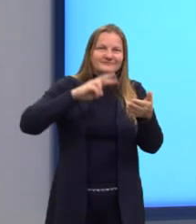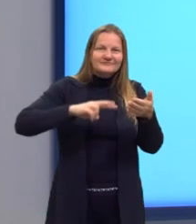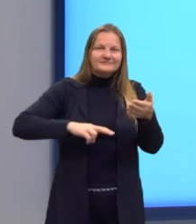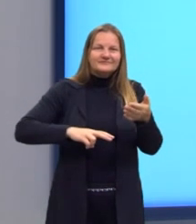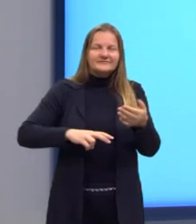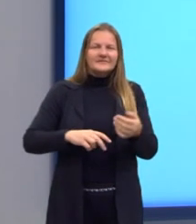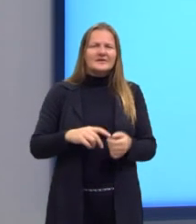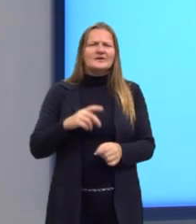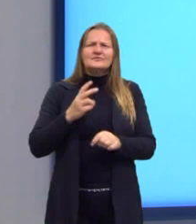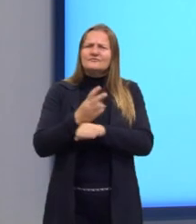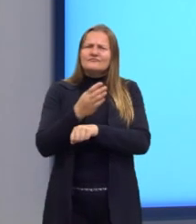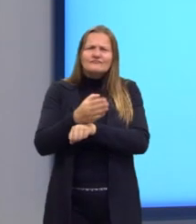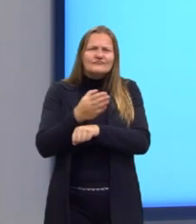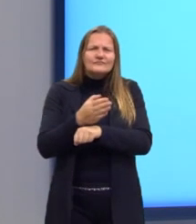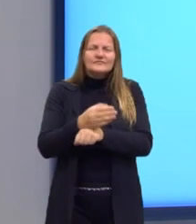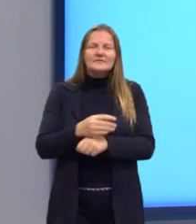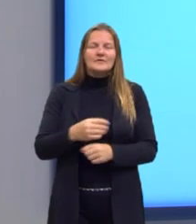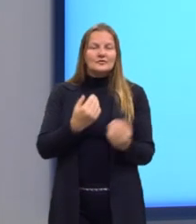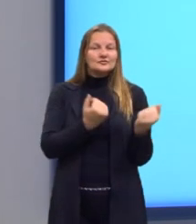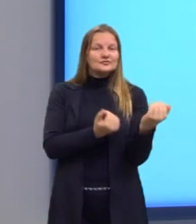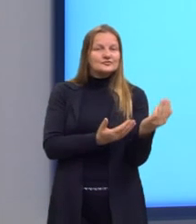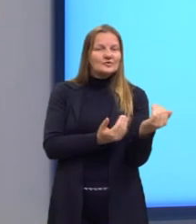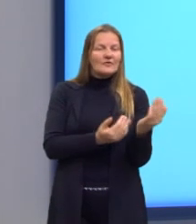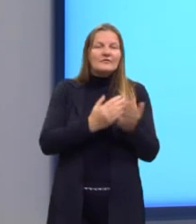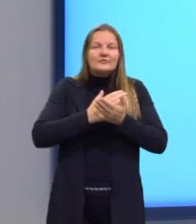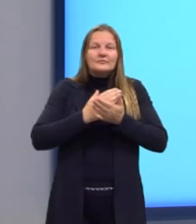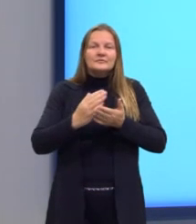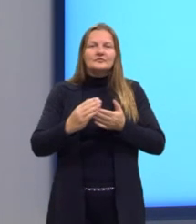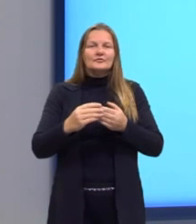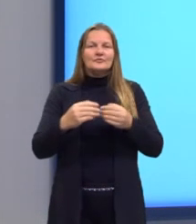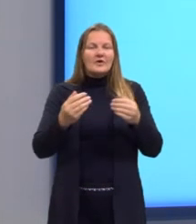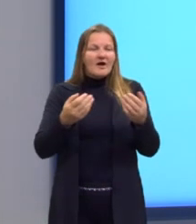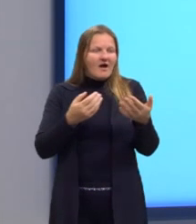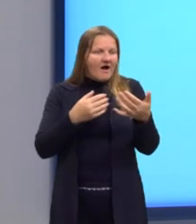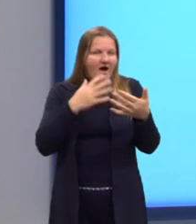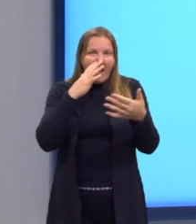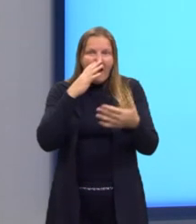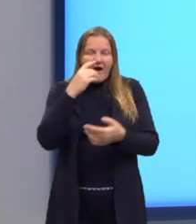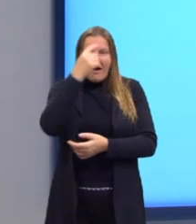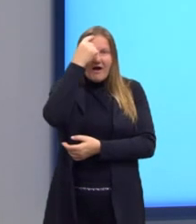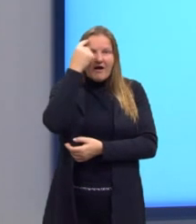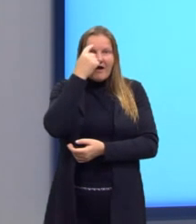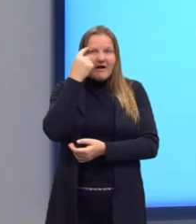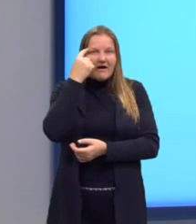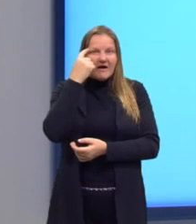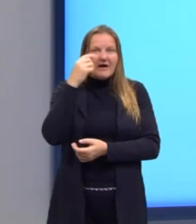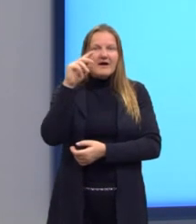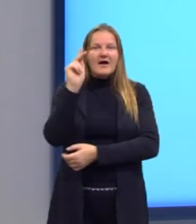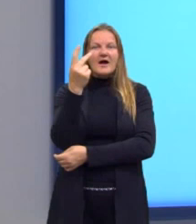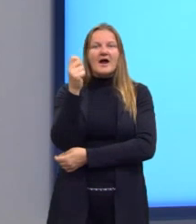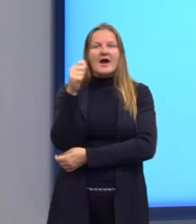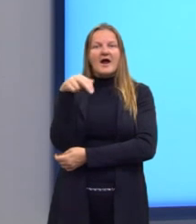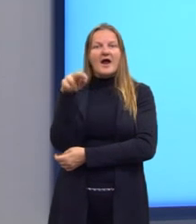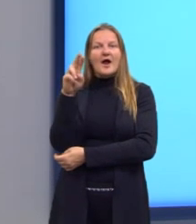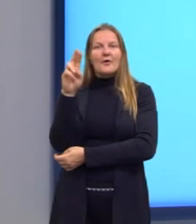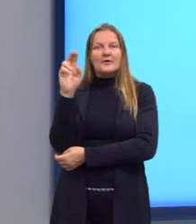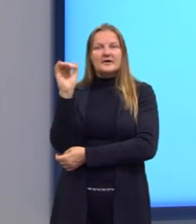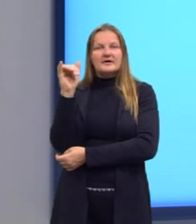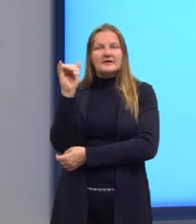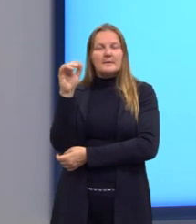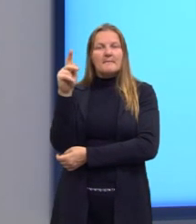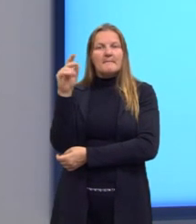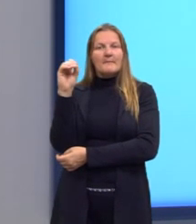assídua desde o final da adolescência, quando foi seduzida pela série Harry Potter. Só neste ano, já leu